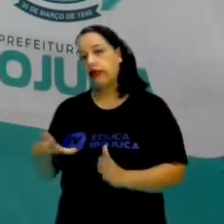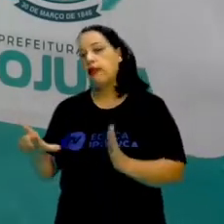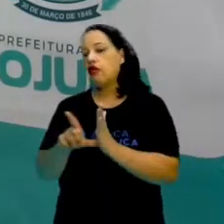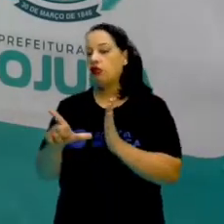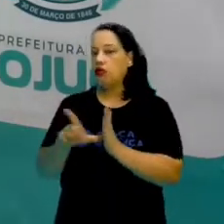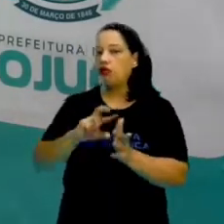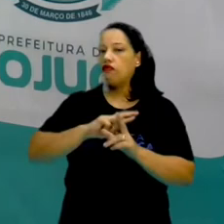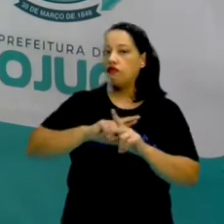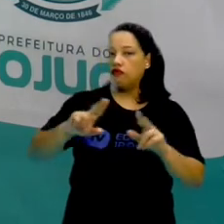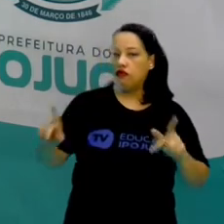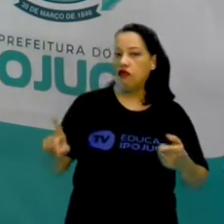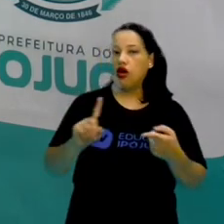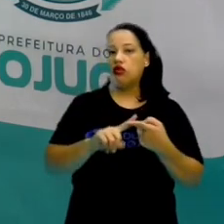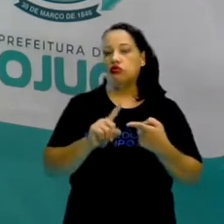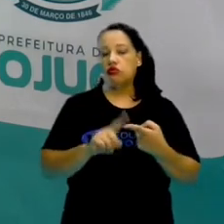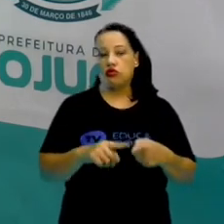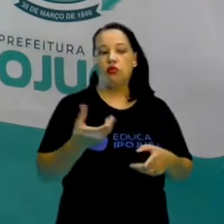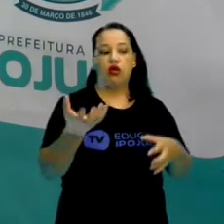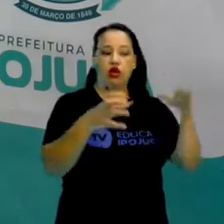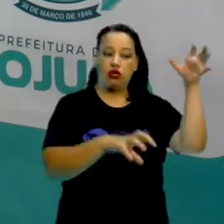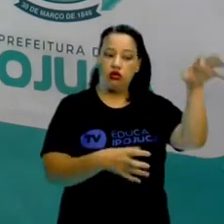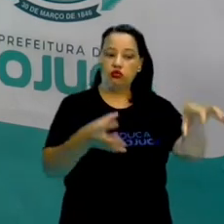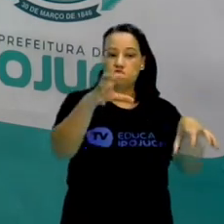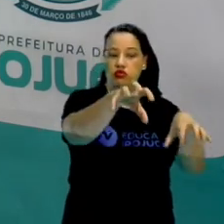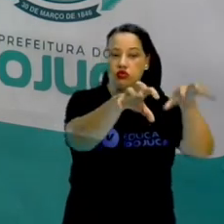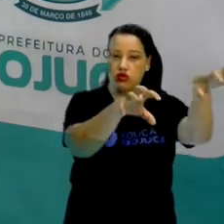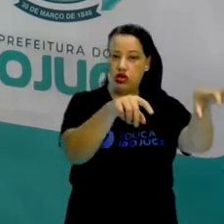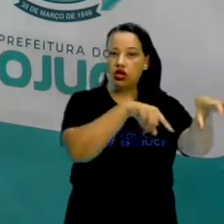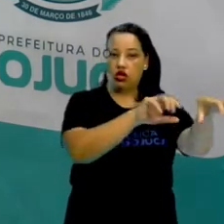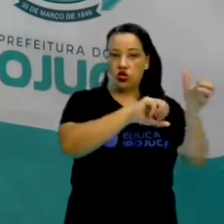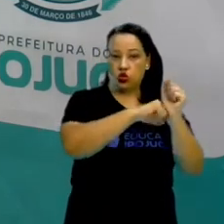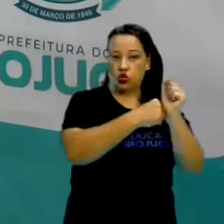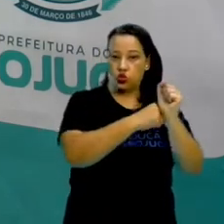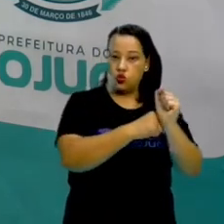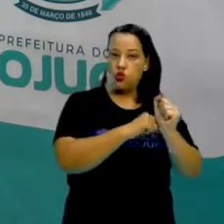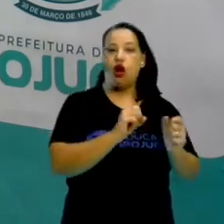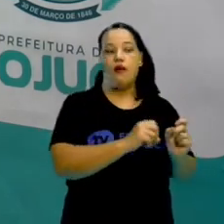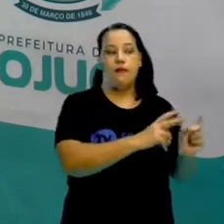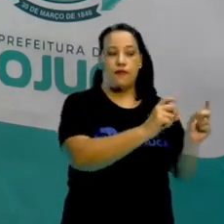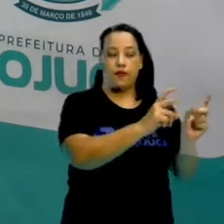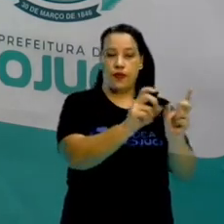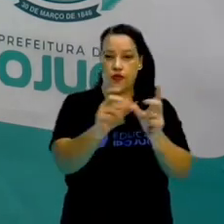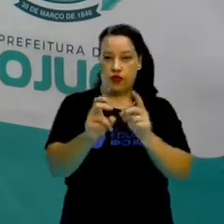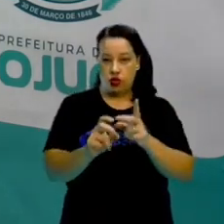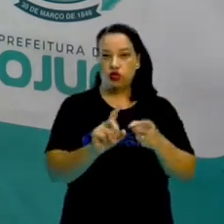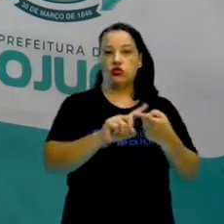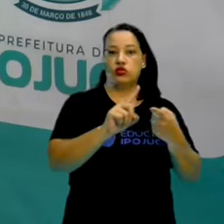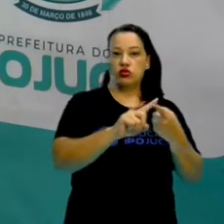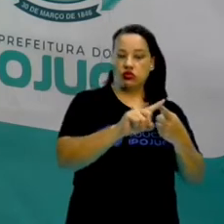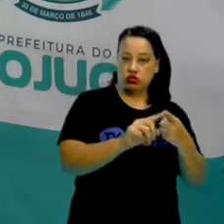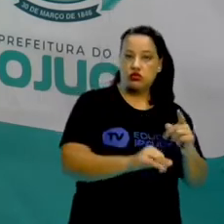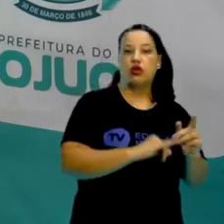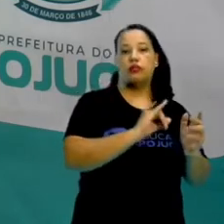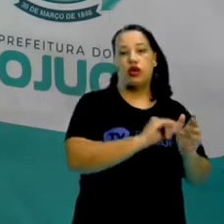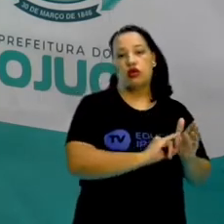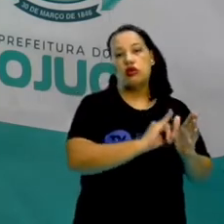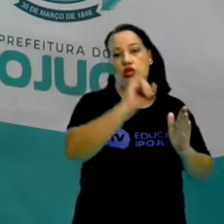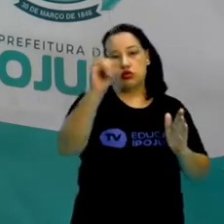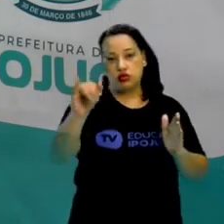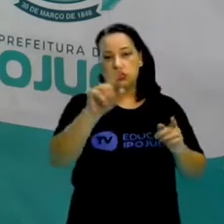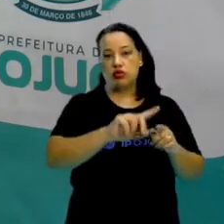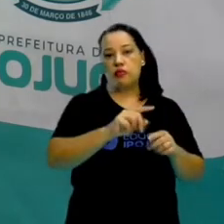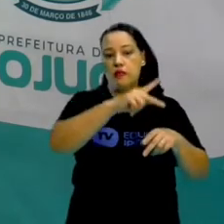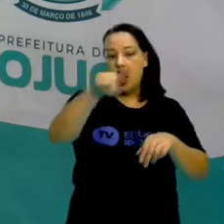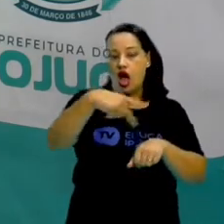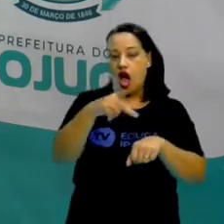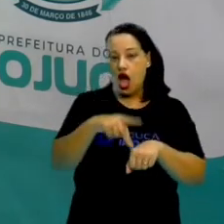graças ao porto que possibilita que produtos produzidos aqui em Pernambuco vão para outros países e que também produtos de outros países